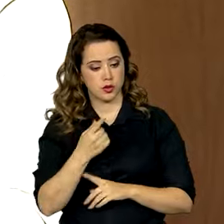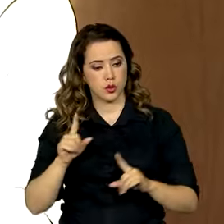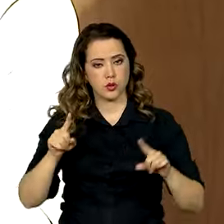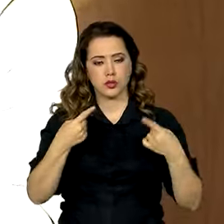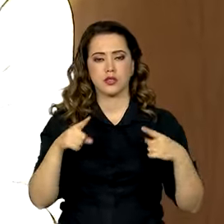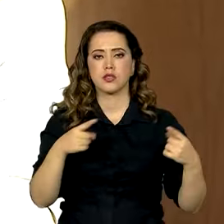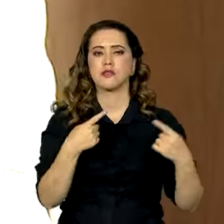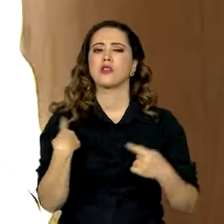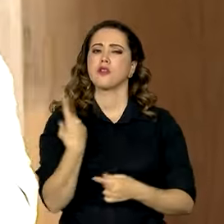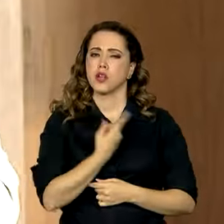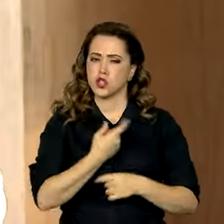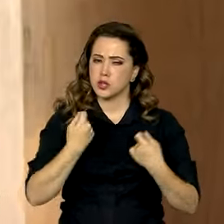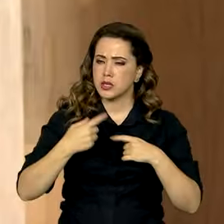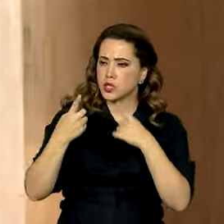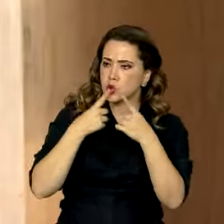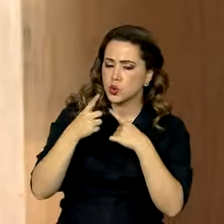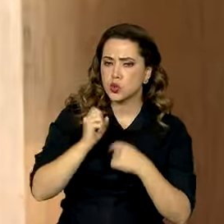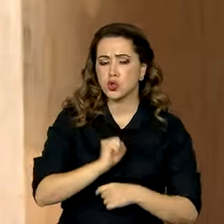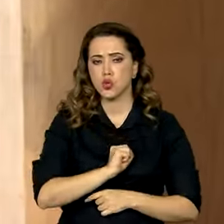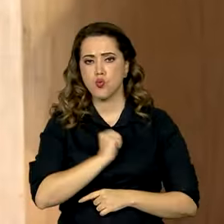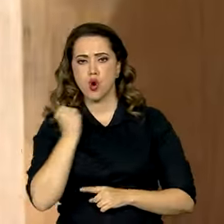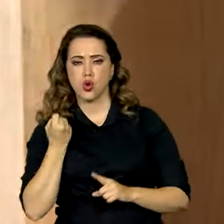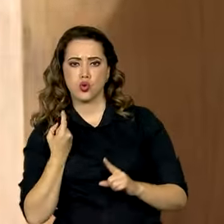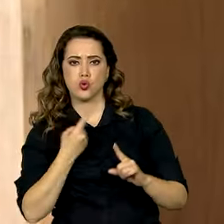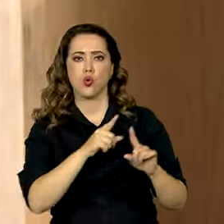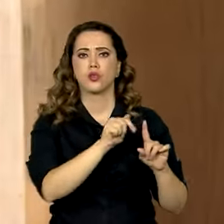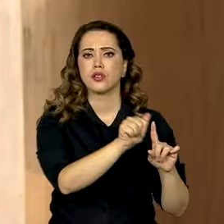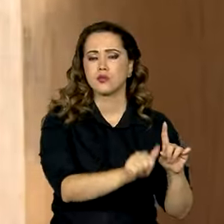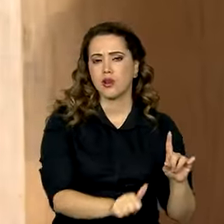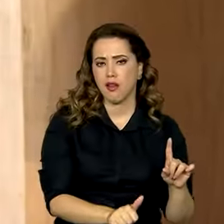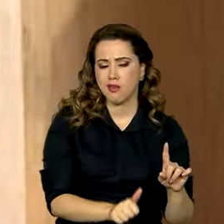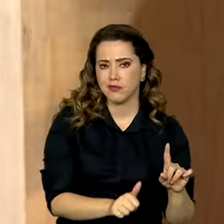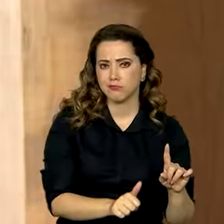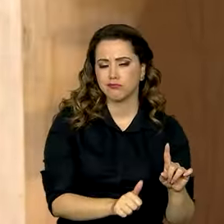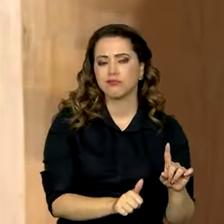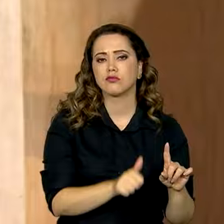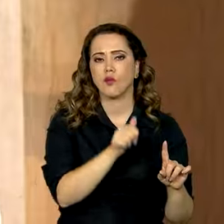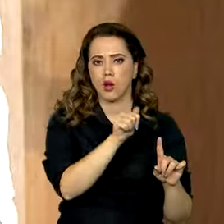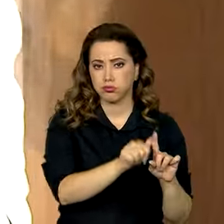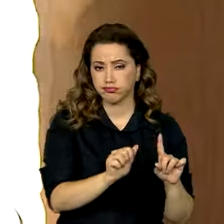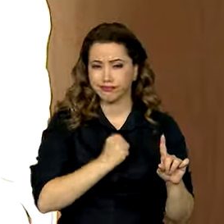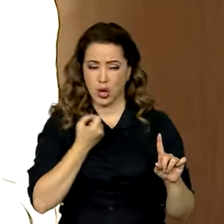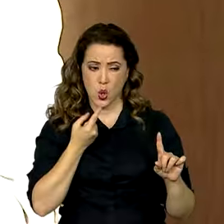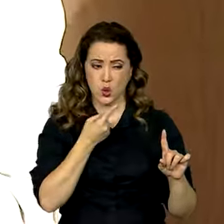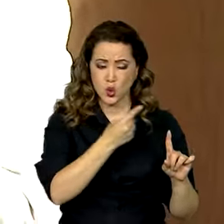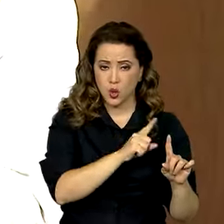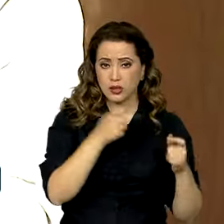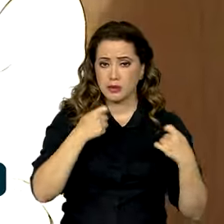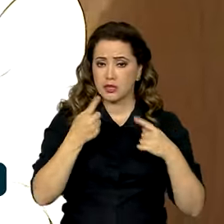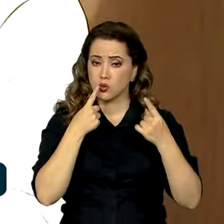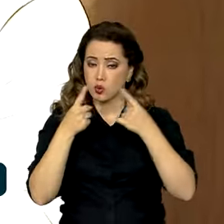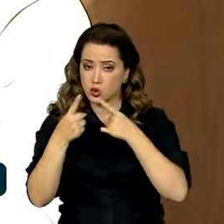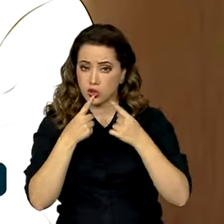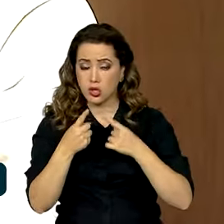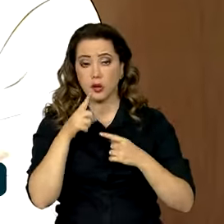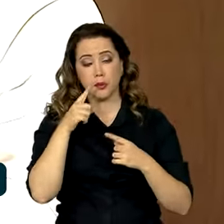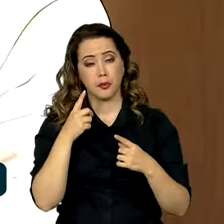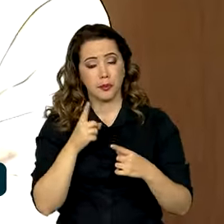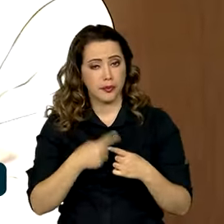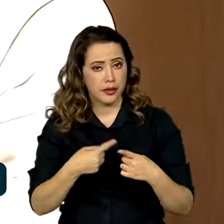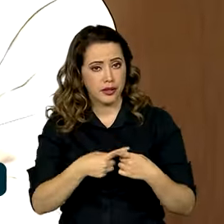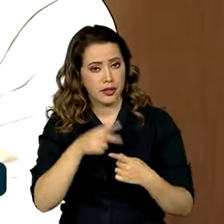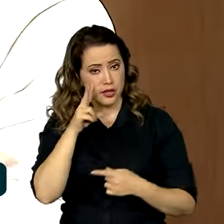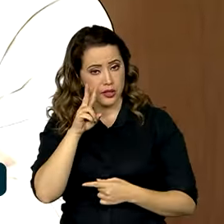misoginia, discutir o ódio contra as mulheres, que tem garantido, tem fortalecido cada